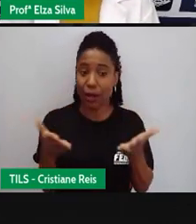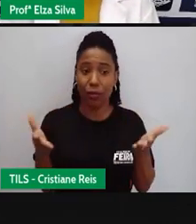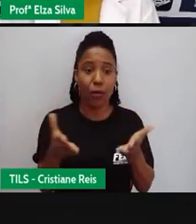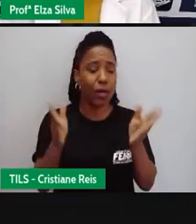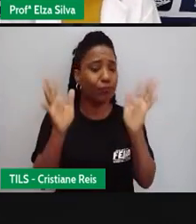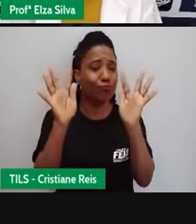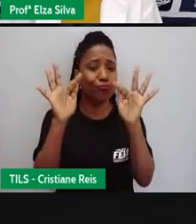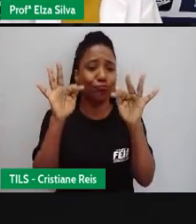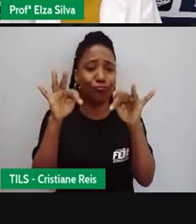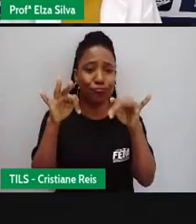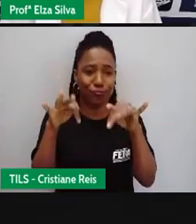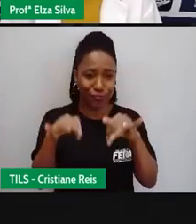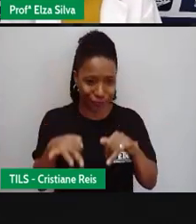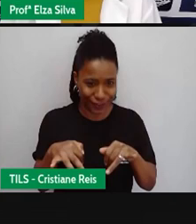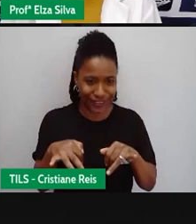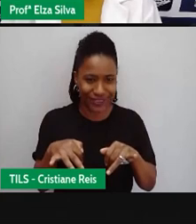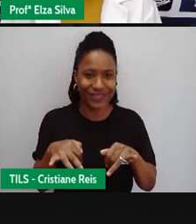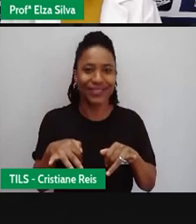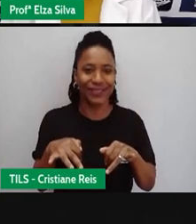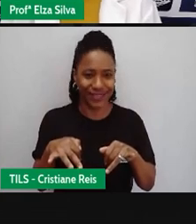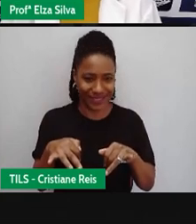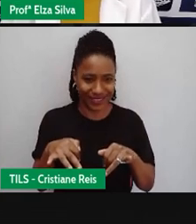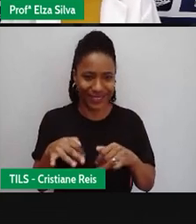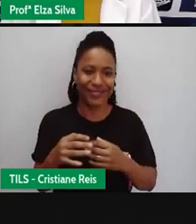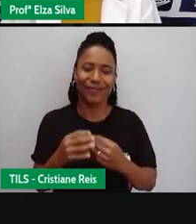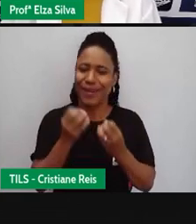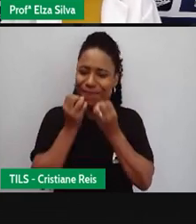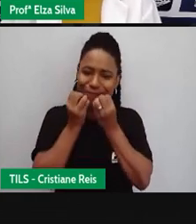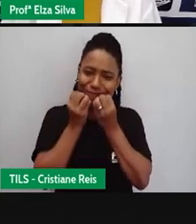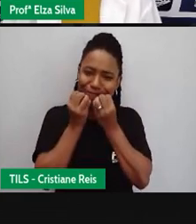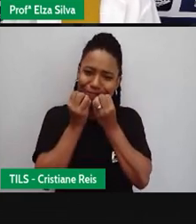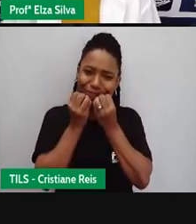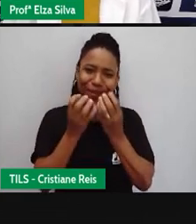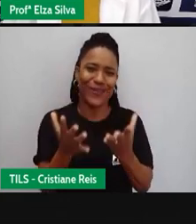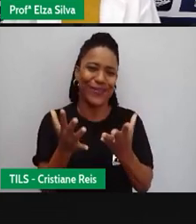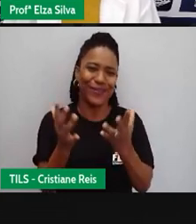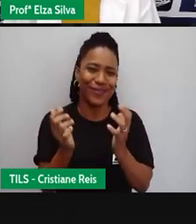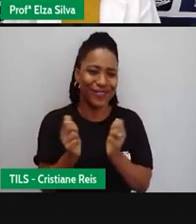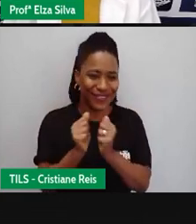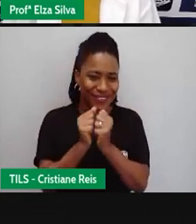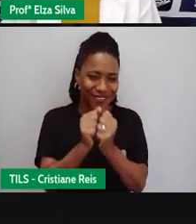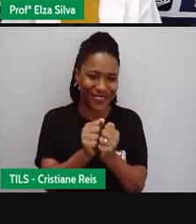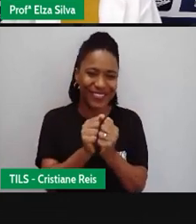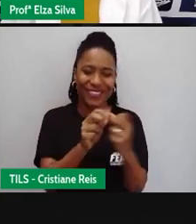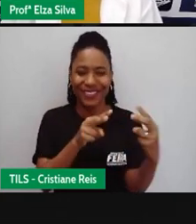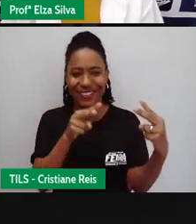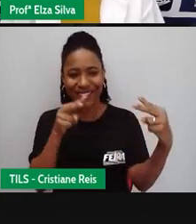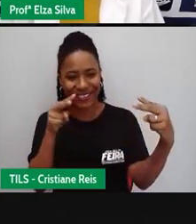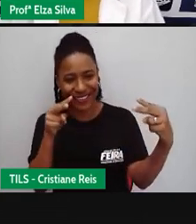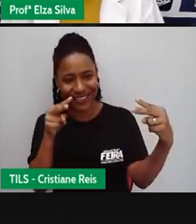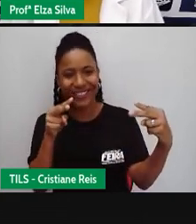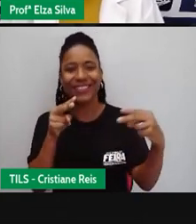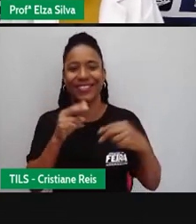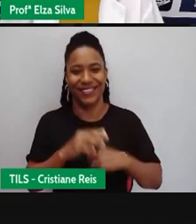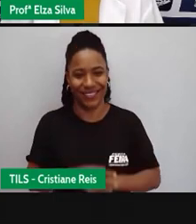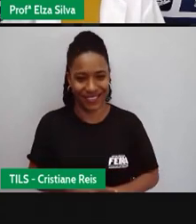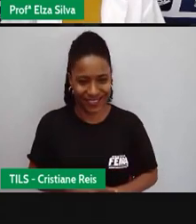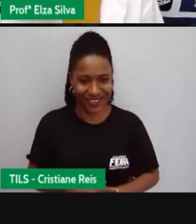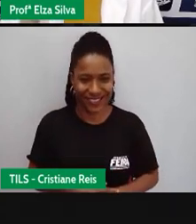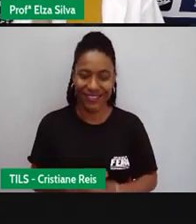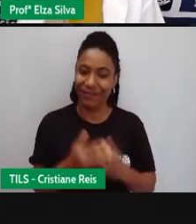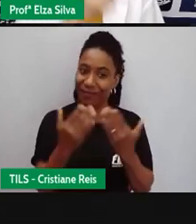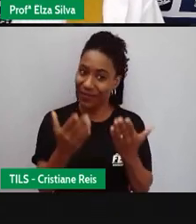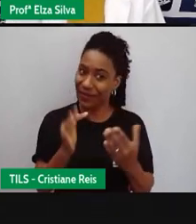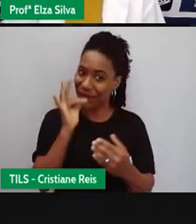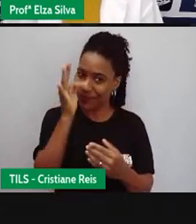hoje Nice to see you Foi muito bom Estar com você I hope to see you again Espero